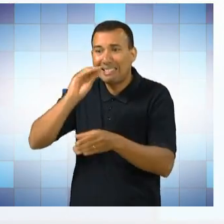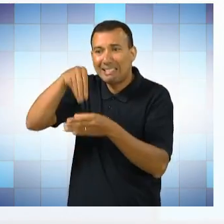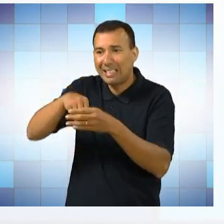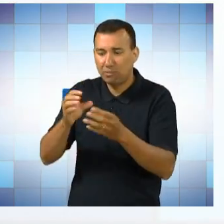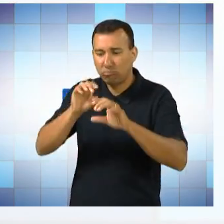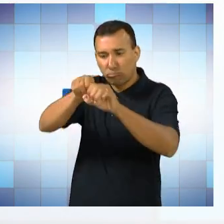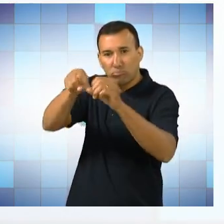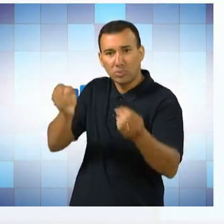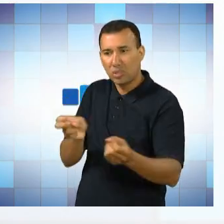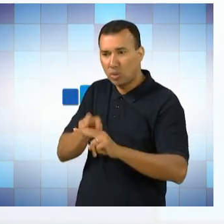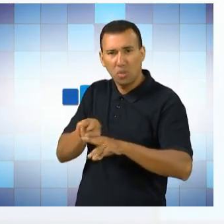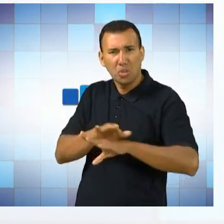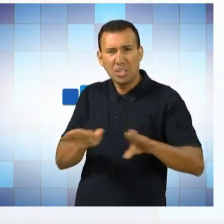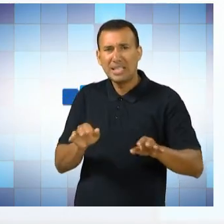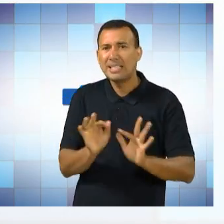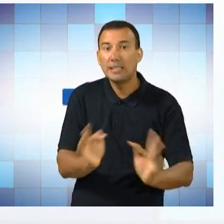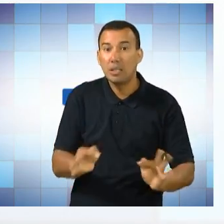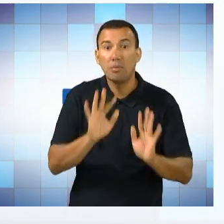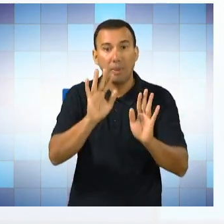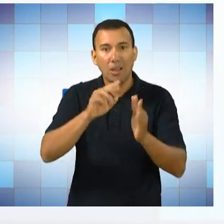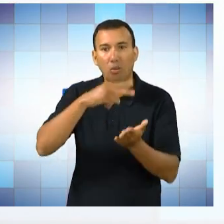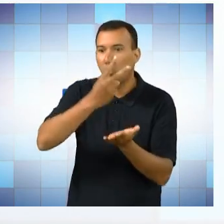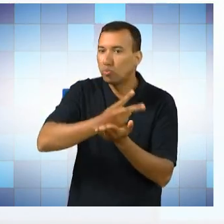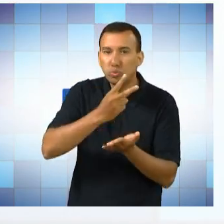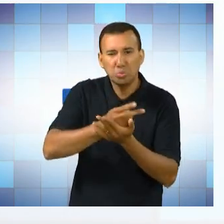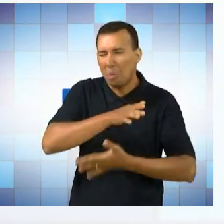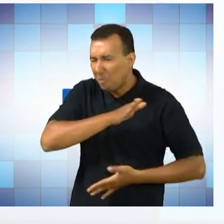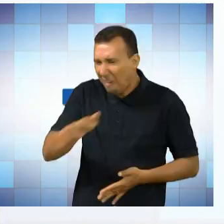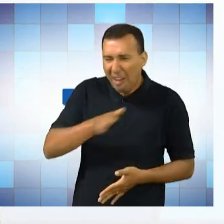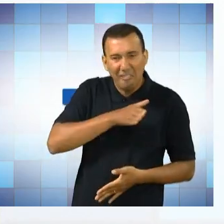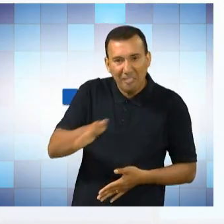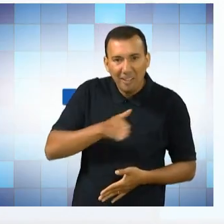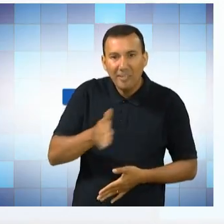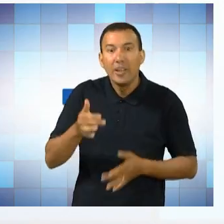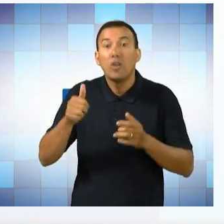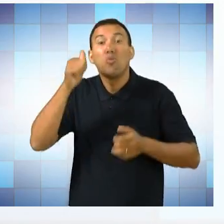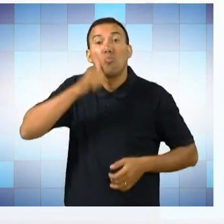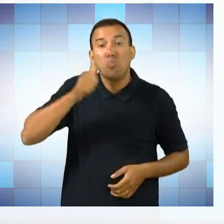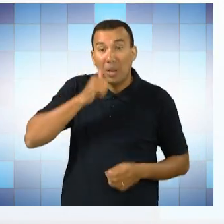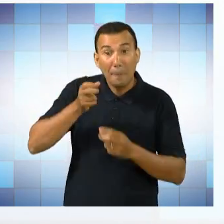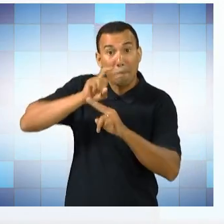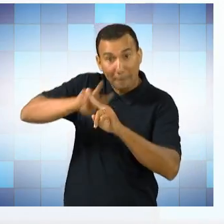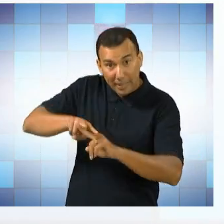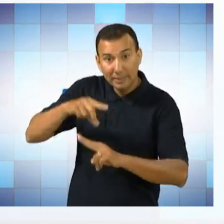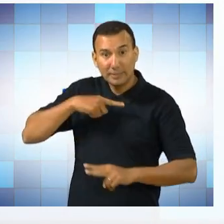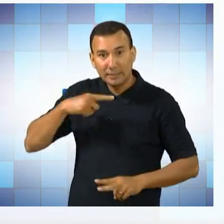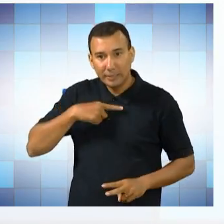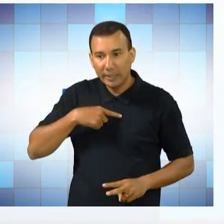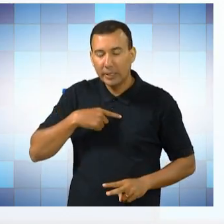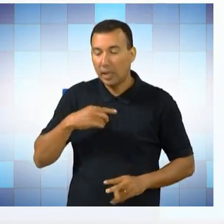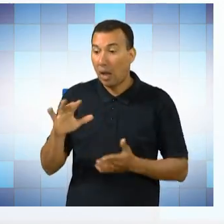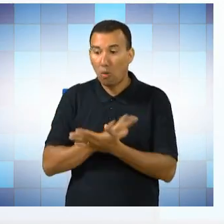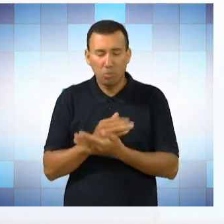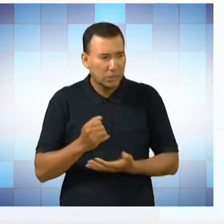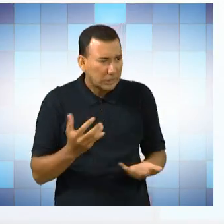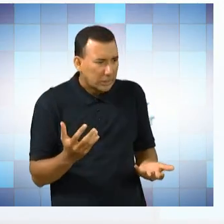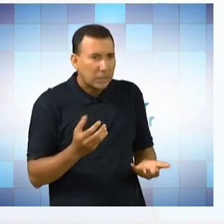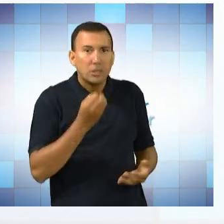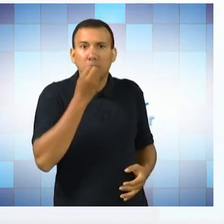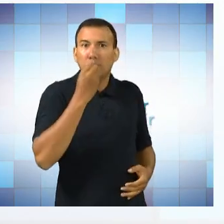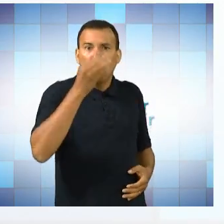acontecendo de ser um projeto, porque as mulheres privadas de liberdade ficaram tão tocadas com